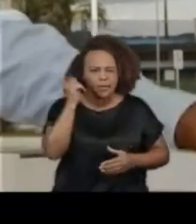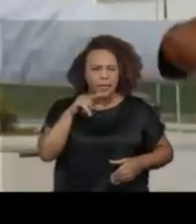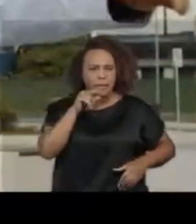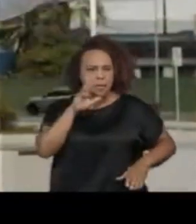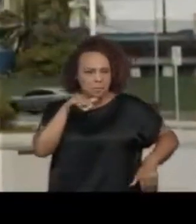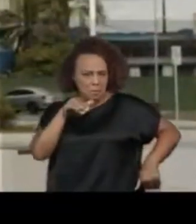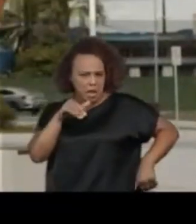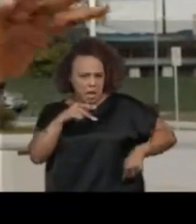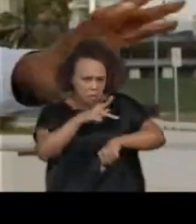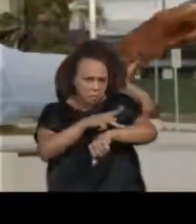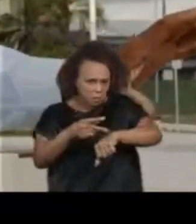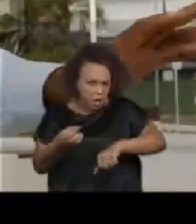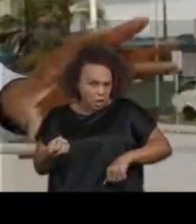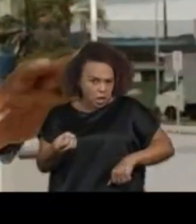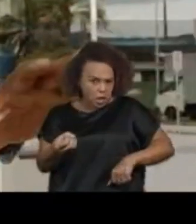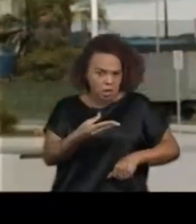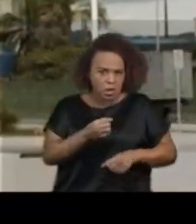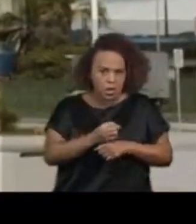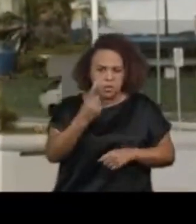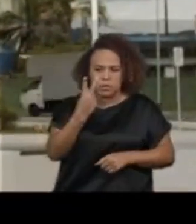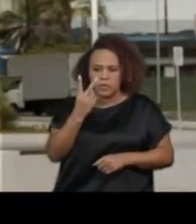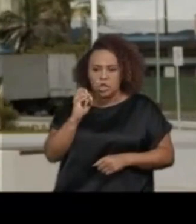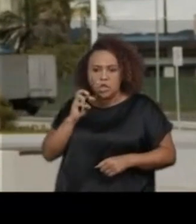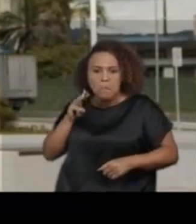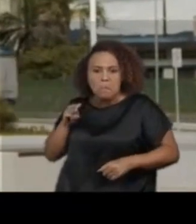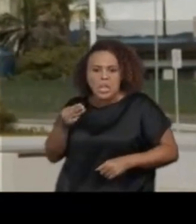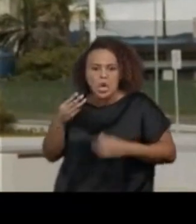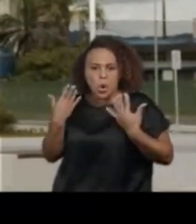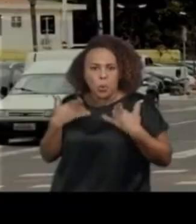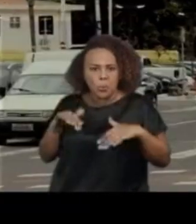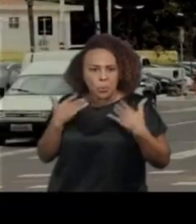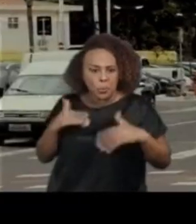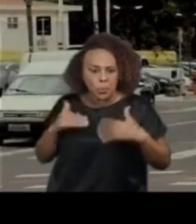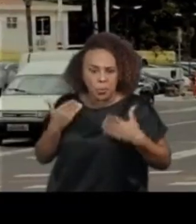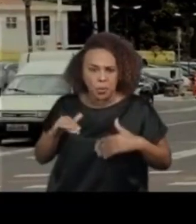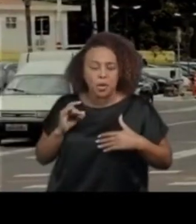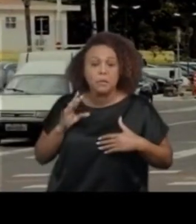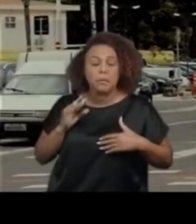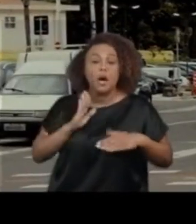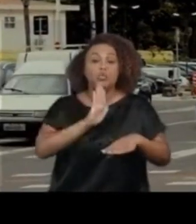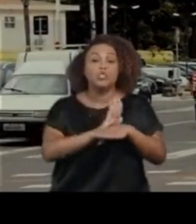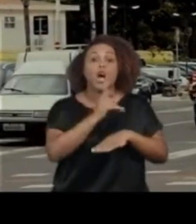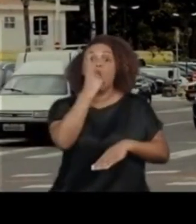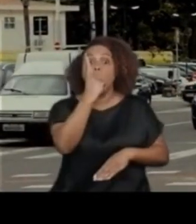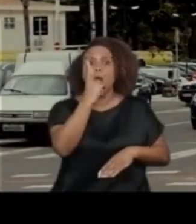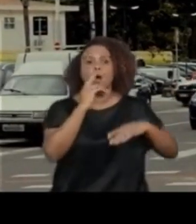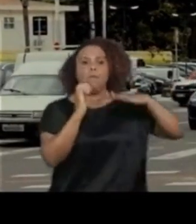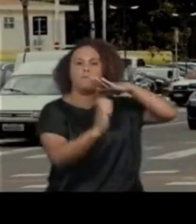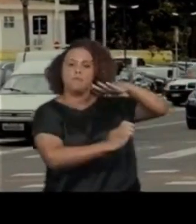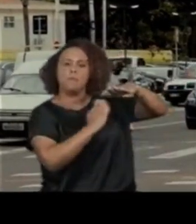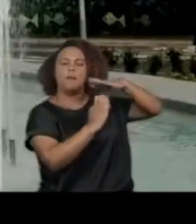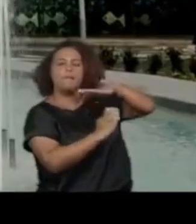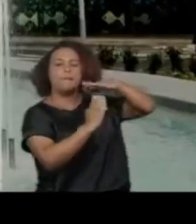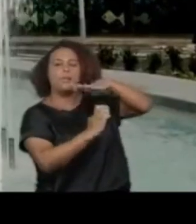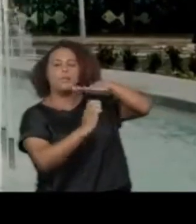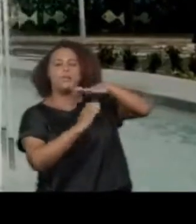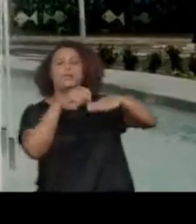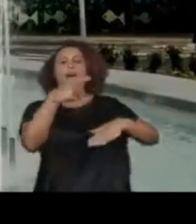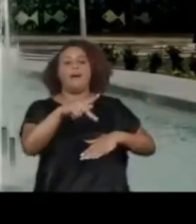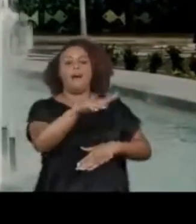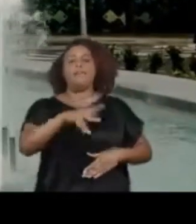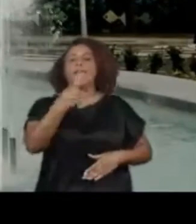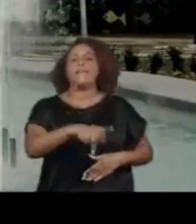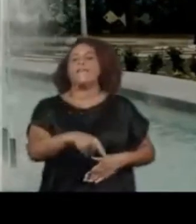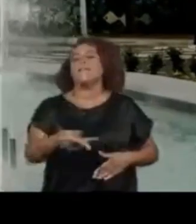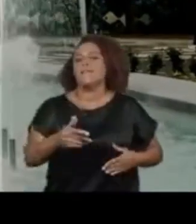O complexo da nova ponta da praia consumiu 120 milhões para beneficiar um